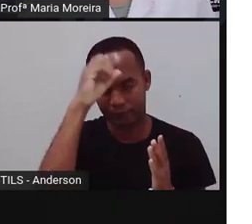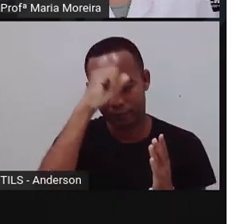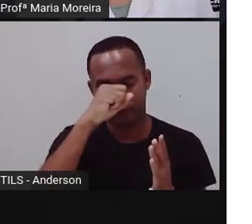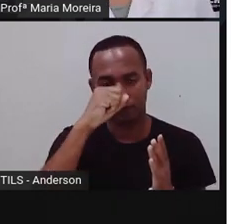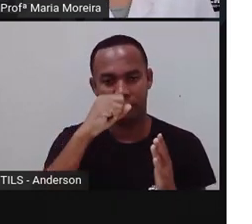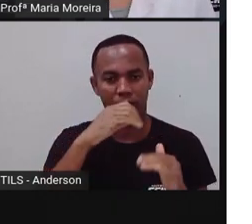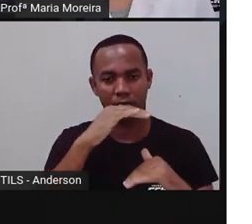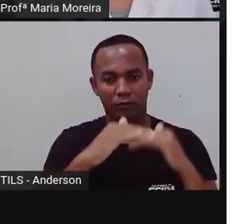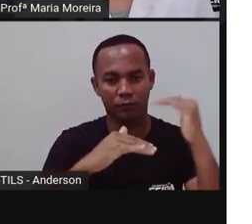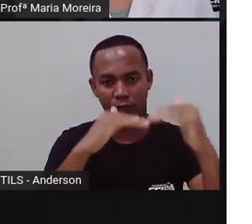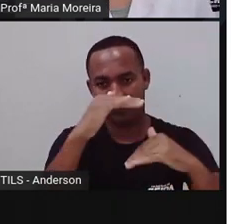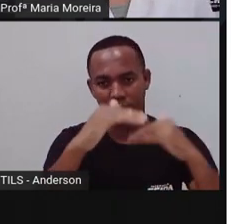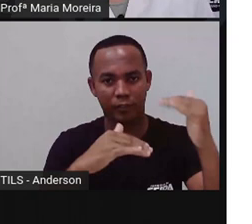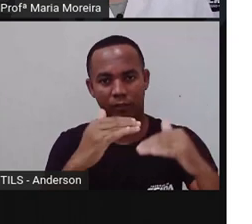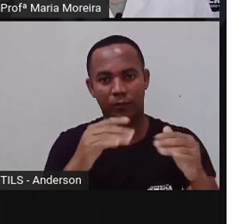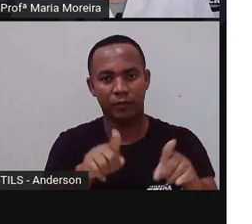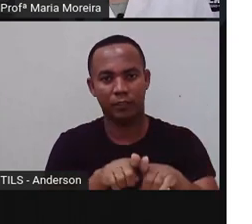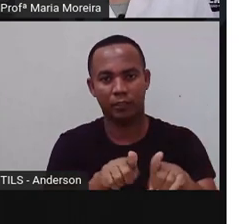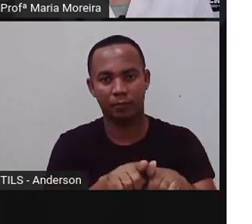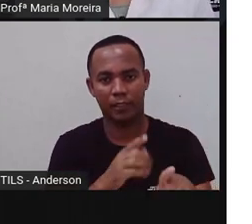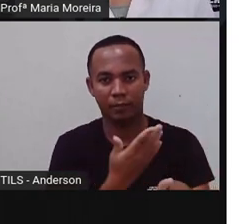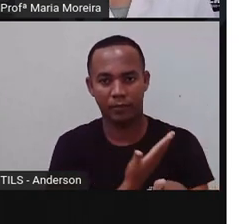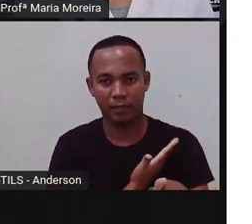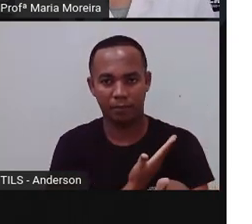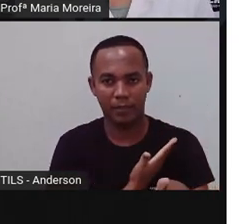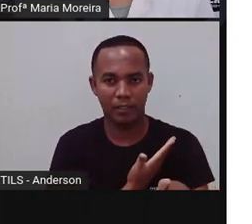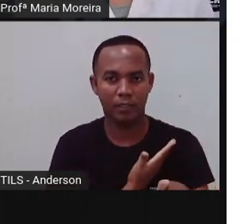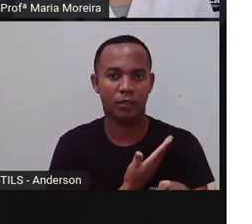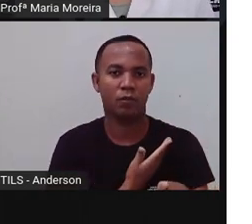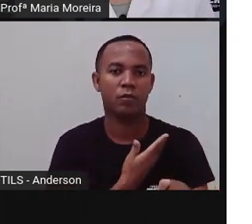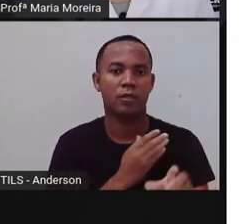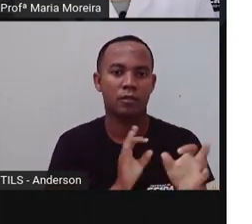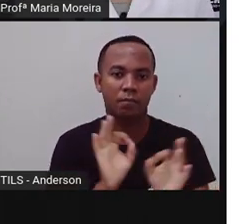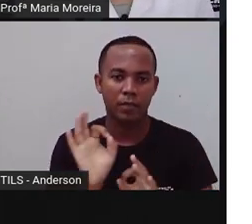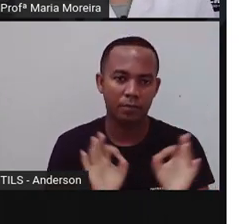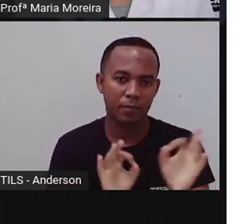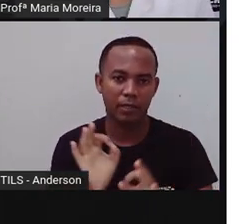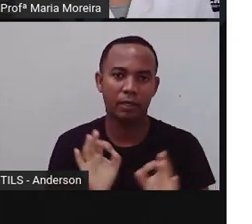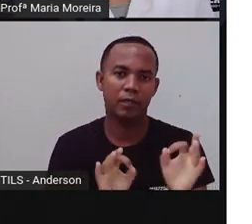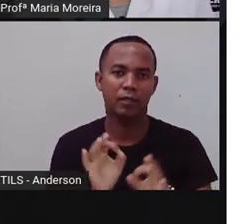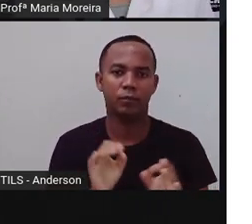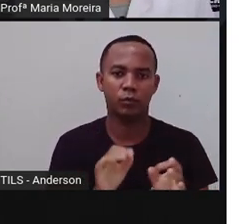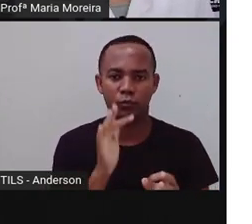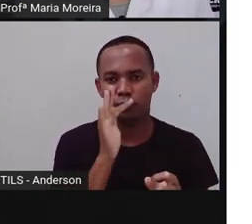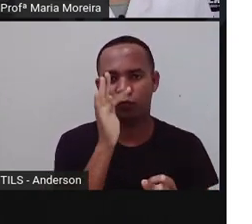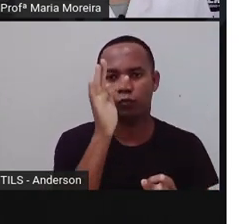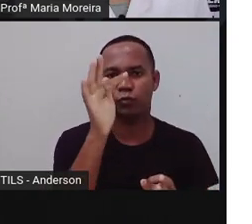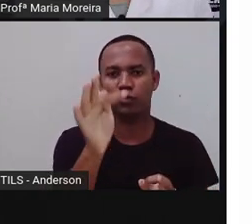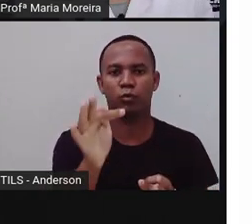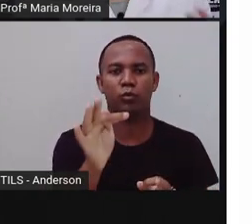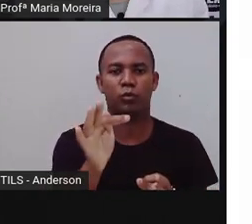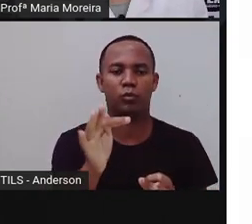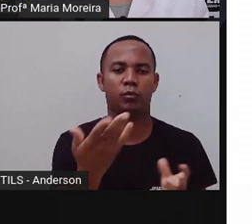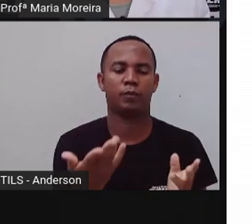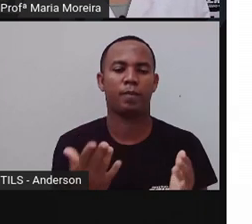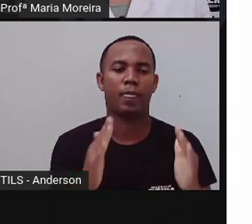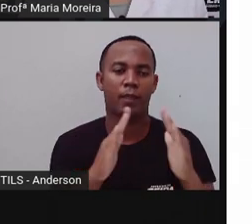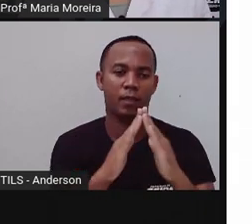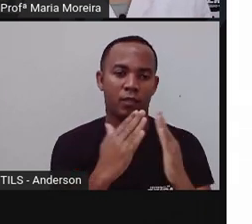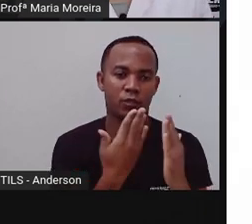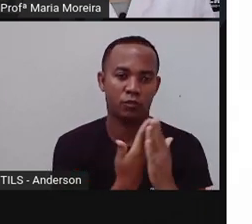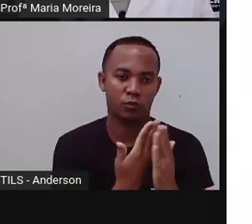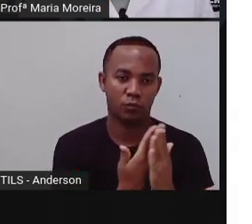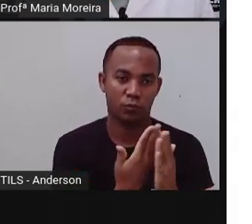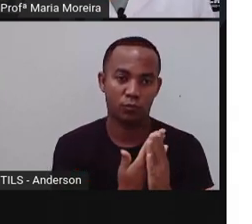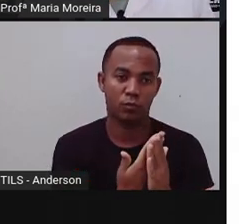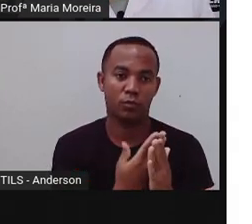Aprendemos, conquistamos amigos, nos preparamos para uma faculdade e para a vida adulta. Então, a escola é muito